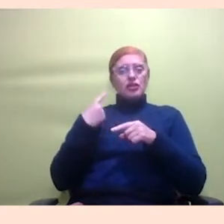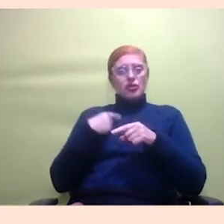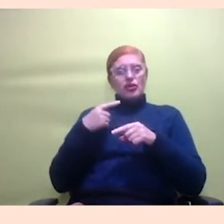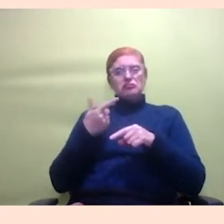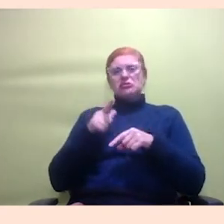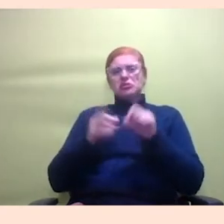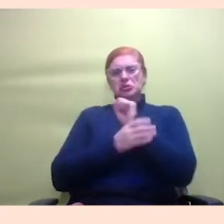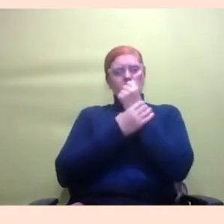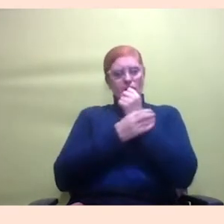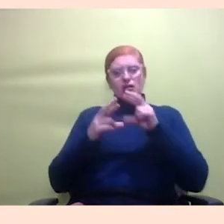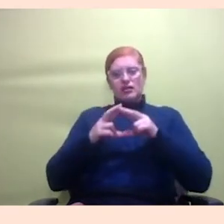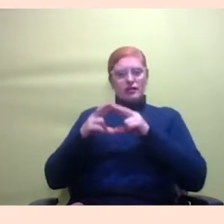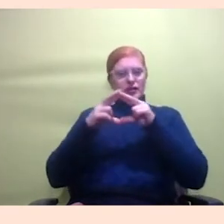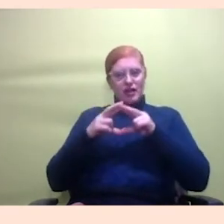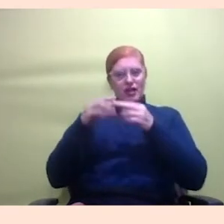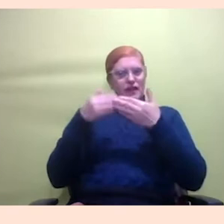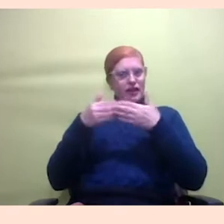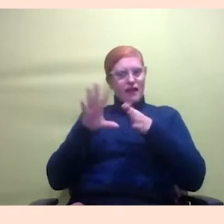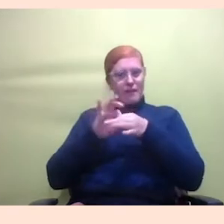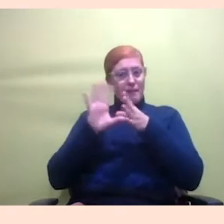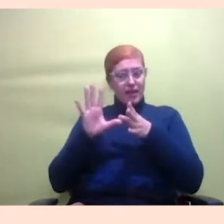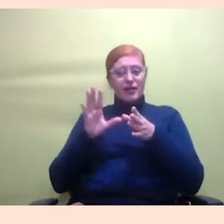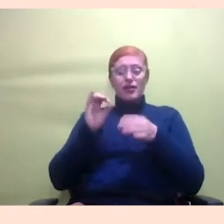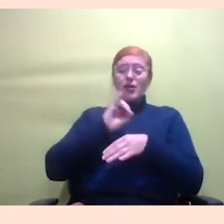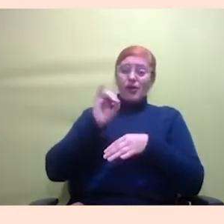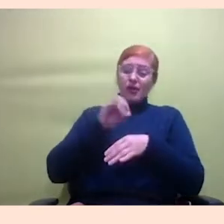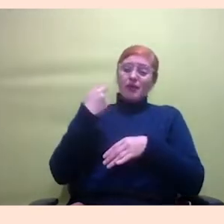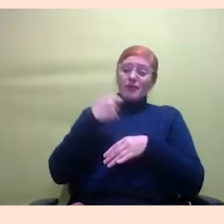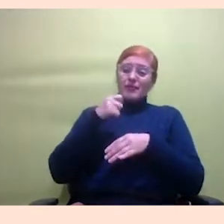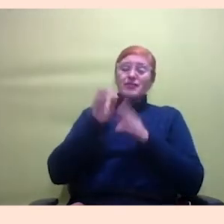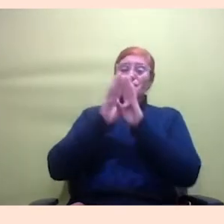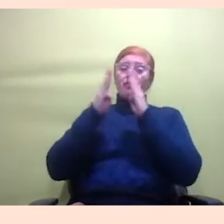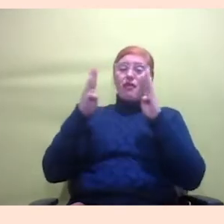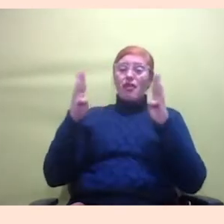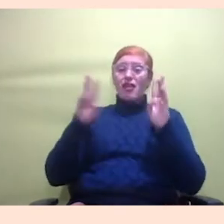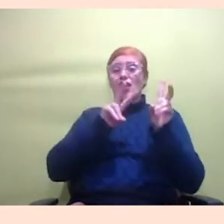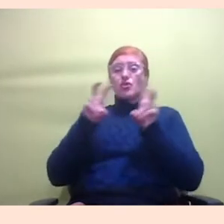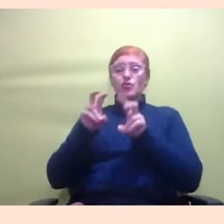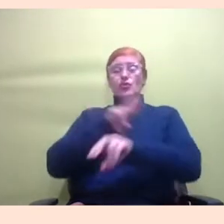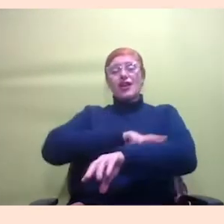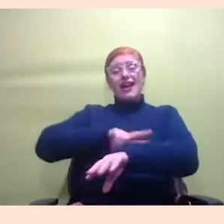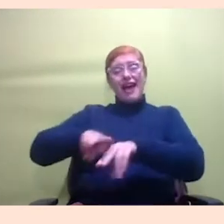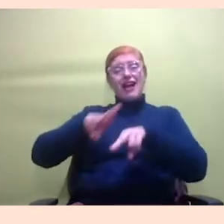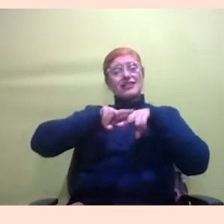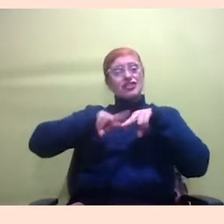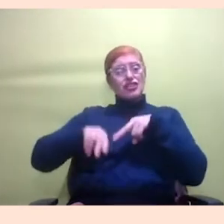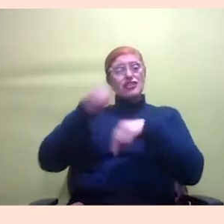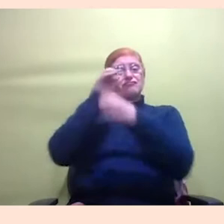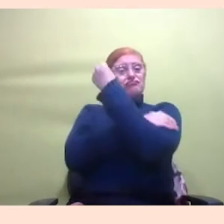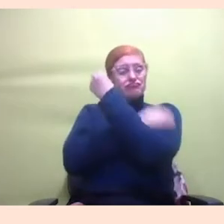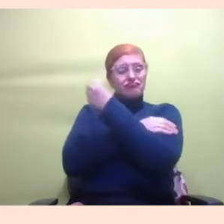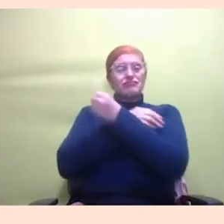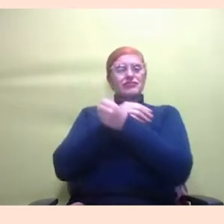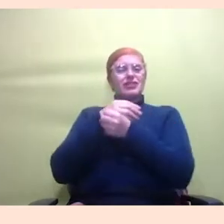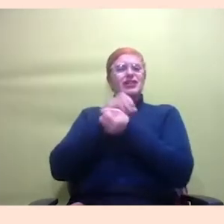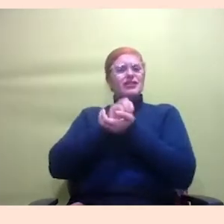pessoas aparecem e falam oi eu precisava de bibliografia sobre raça gênero feminismo a gente manda o link no drive e fala ai olha aí